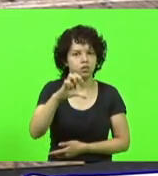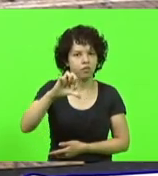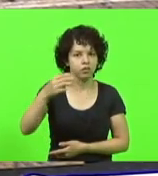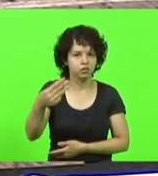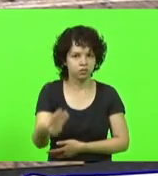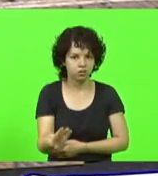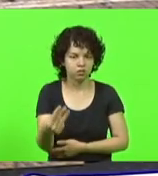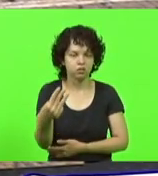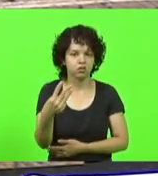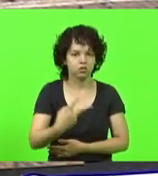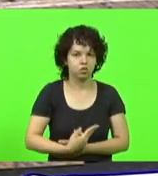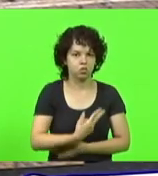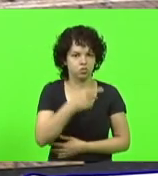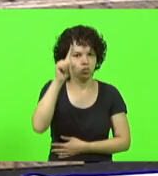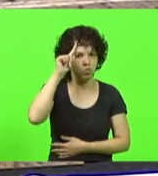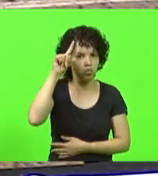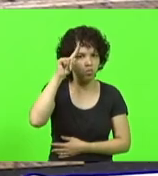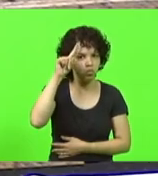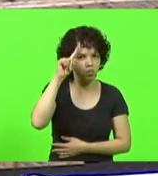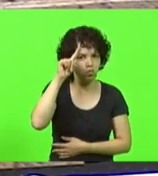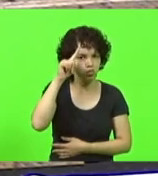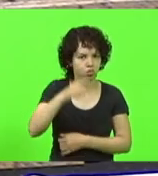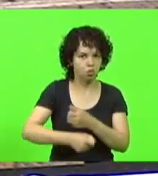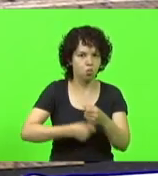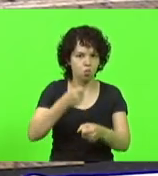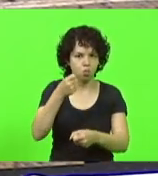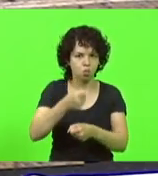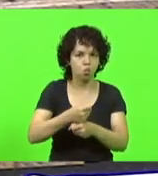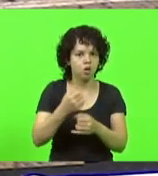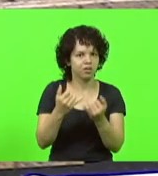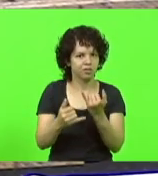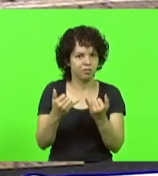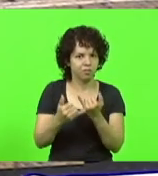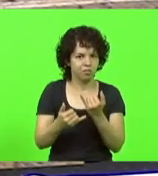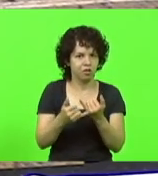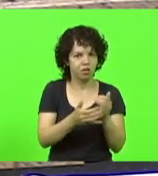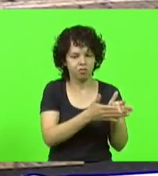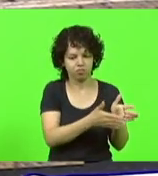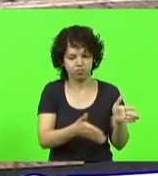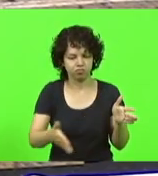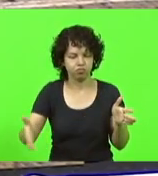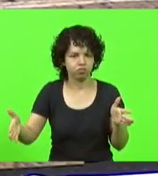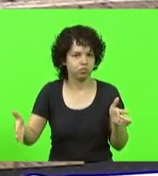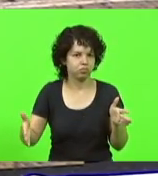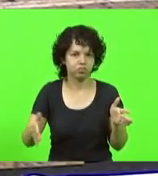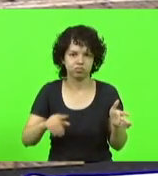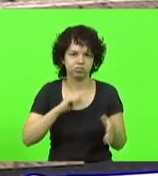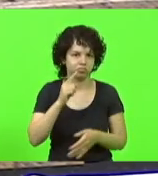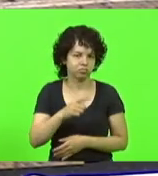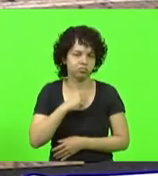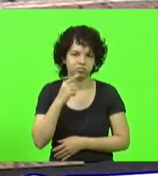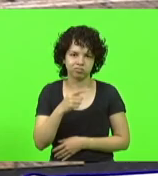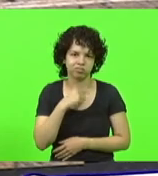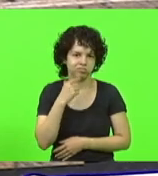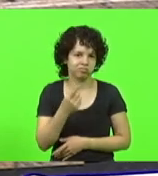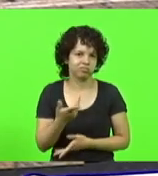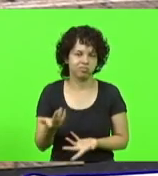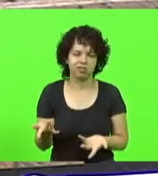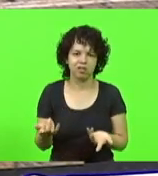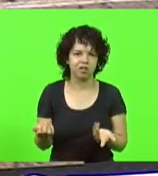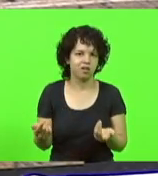193 cirurgias dia, durante um ano e meio consecutivo. Como eu disse, isso aí é recorde, é coisa para ir para o Guinness Book,